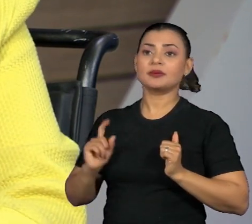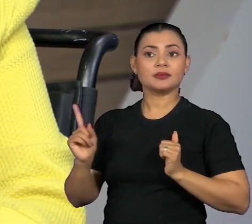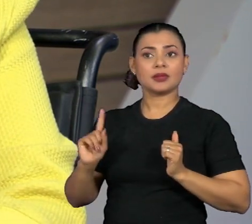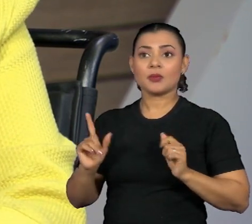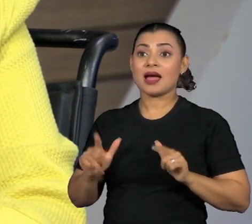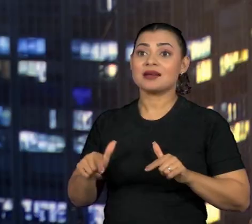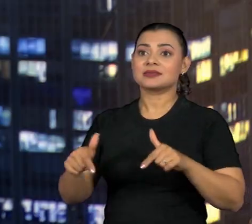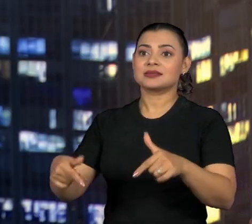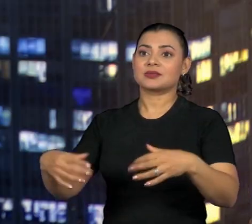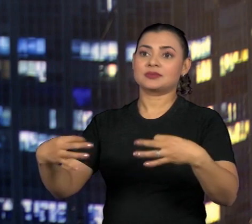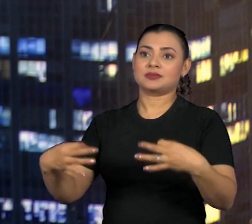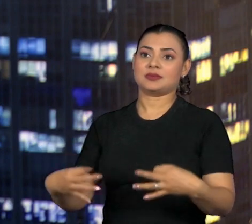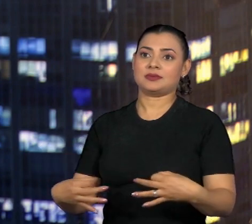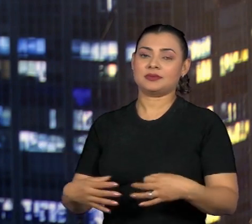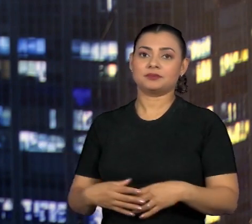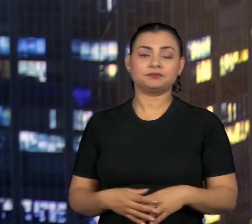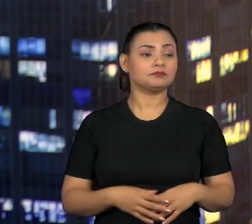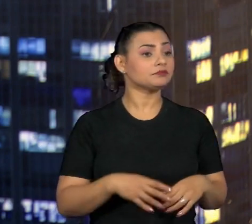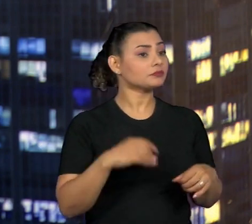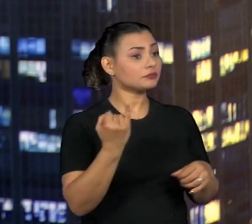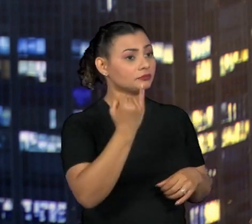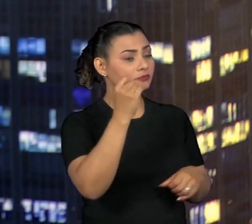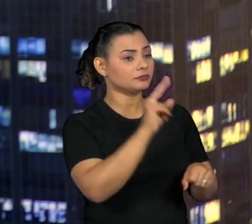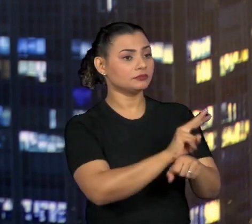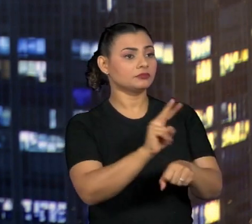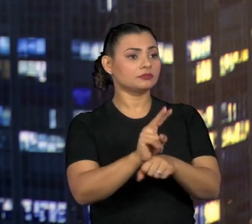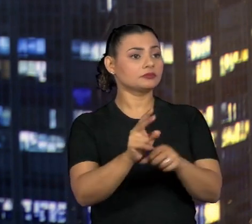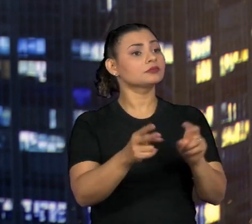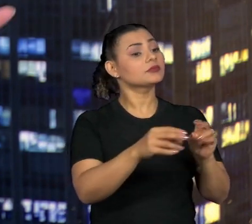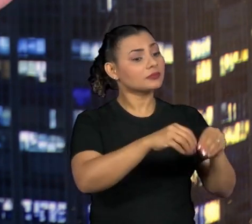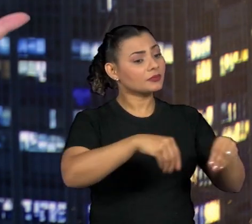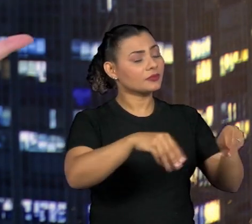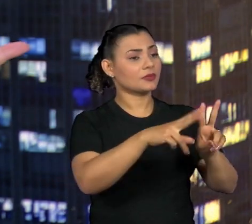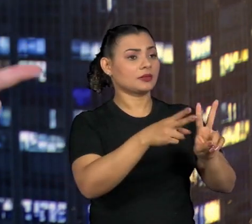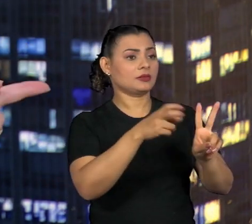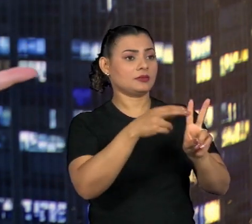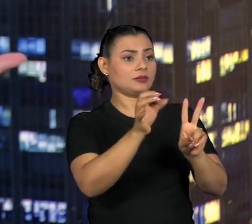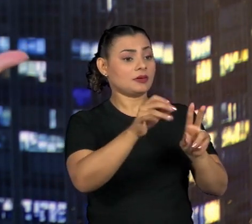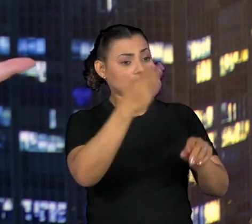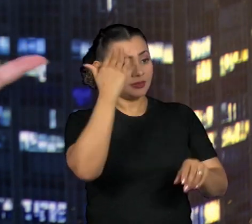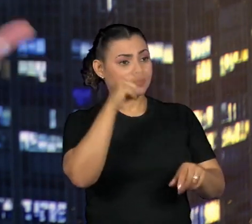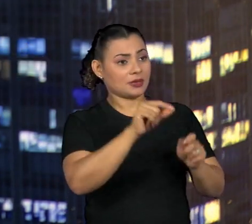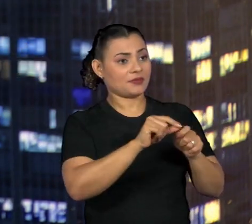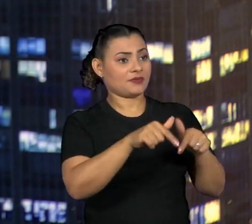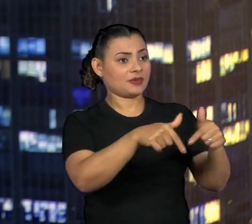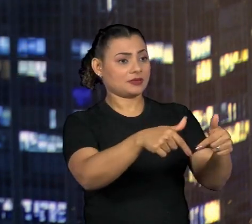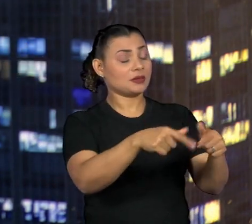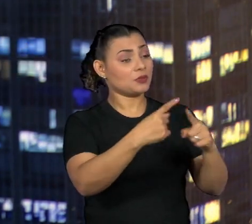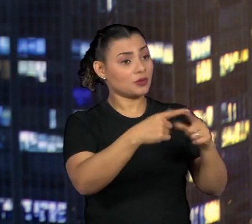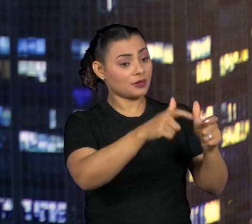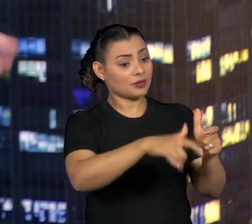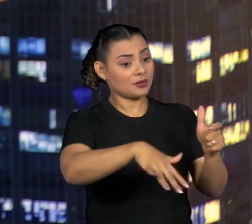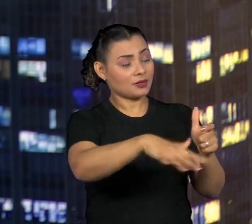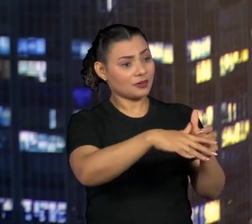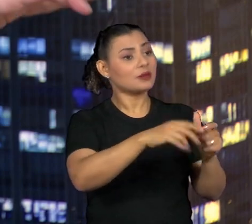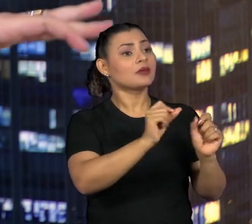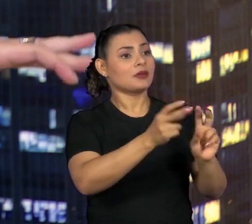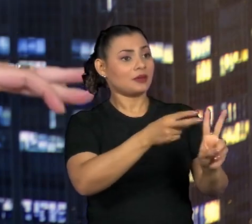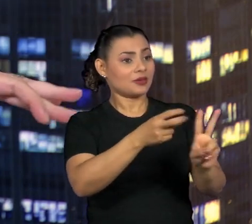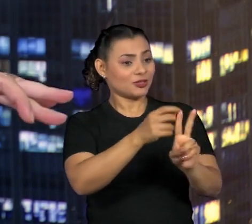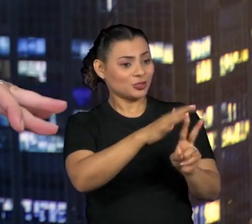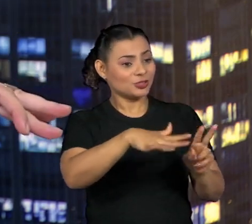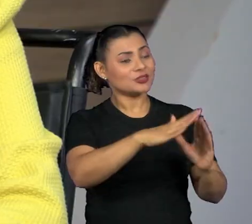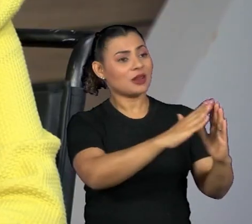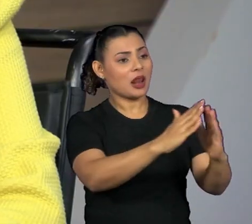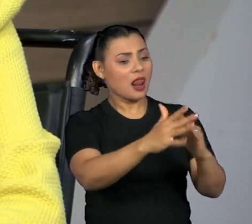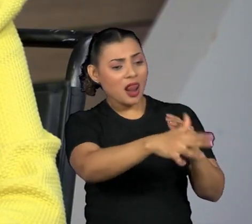fazê-lo. E a importância de preservar os territórios indígenas, não é? Porque eles sabem como fazer, sabemos que onde eles estão, essas áreas que